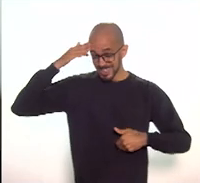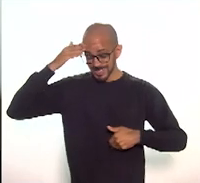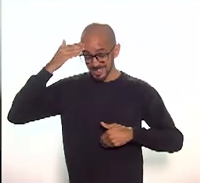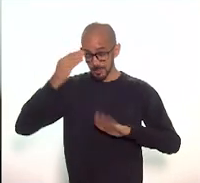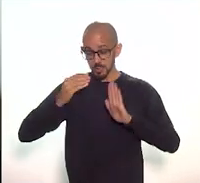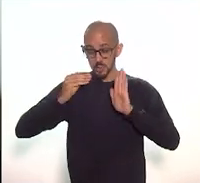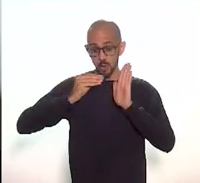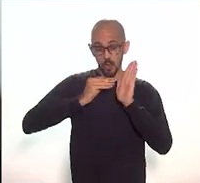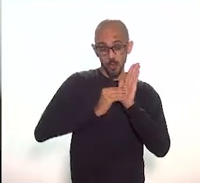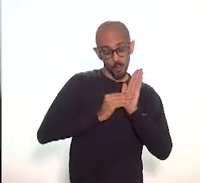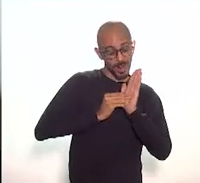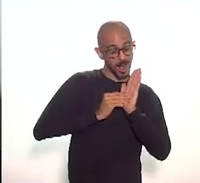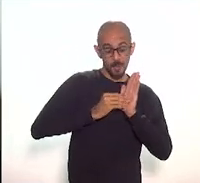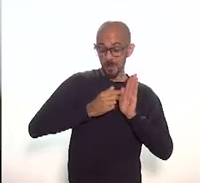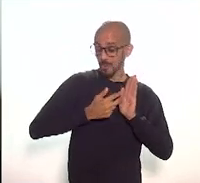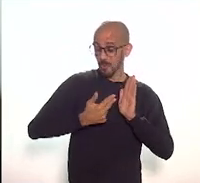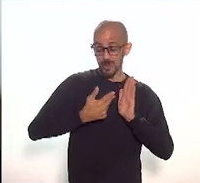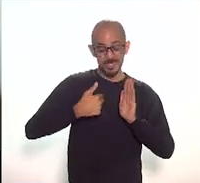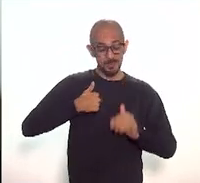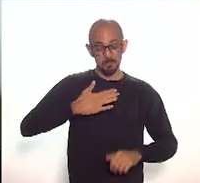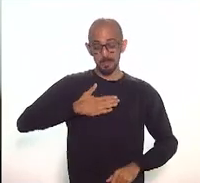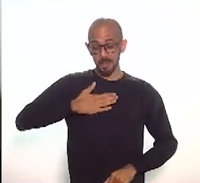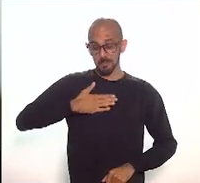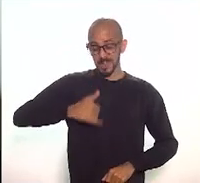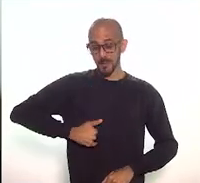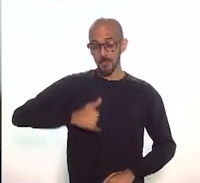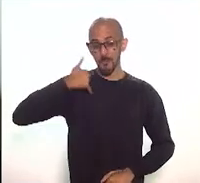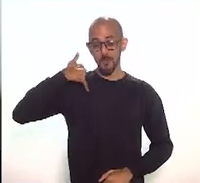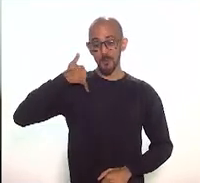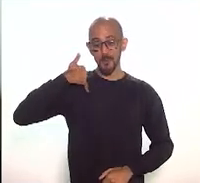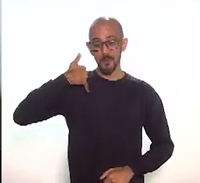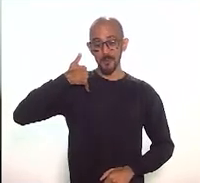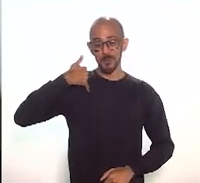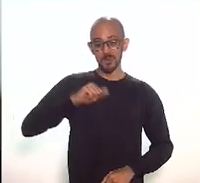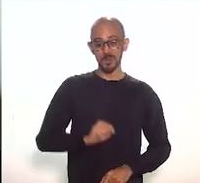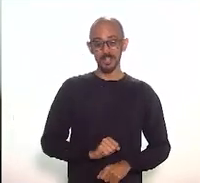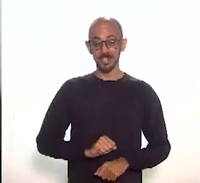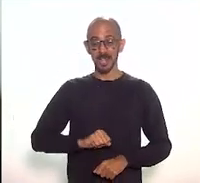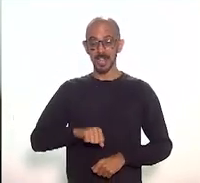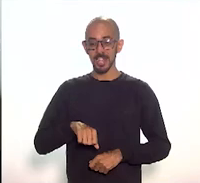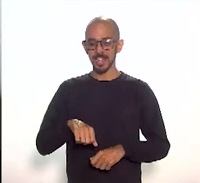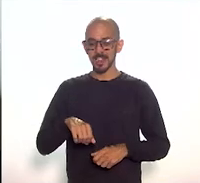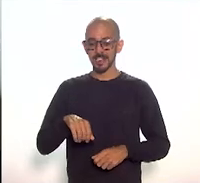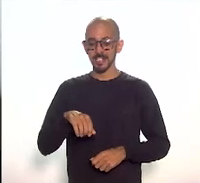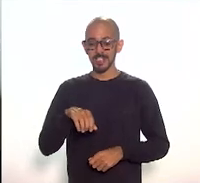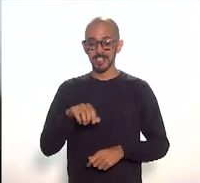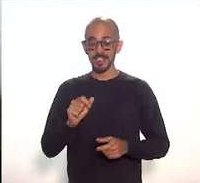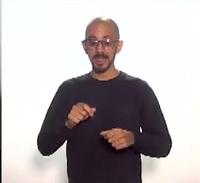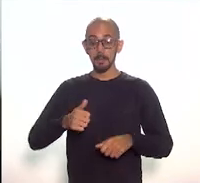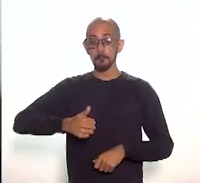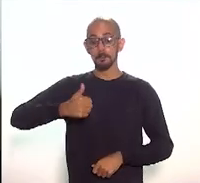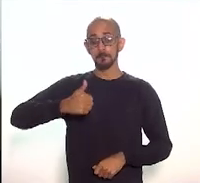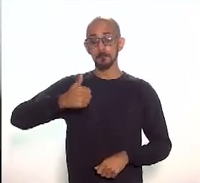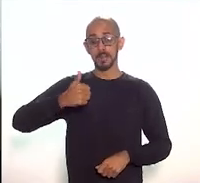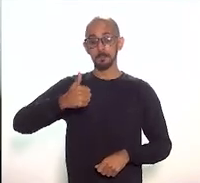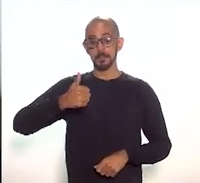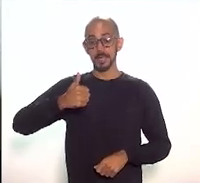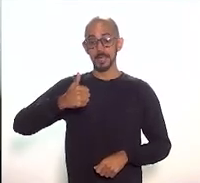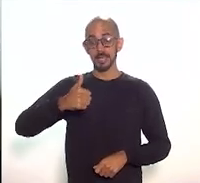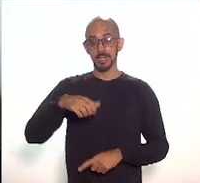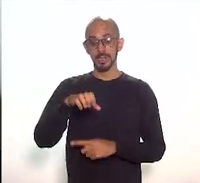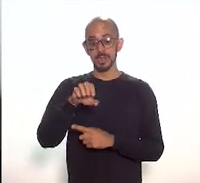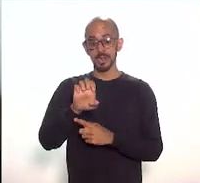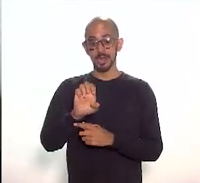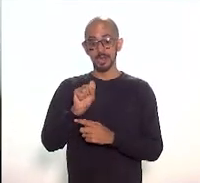tenho o maior orgulho, que está lá na sede da CEAERJ, que é a primeira estação de tratamento de